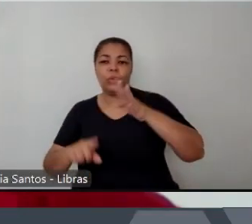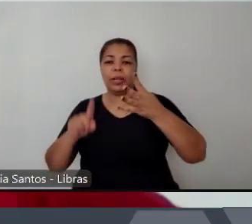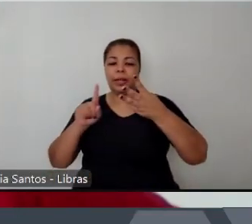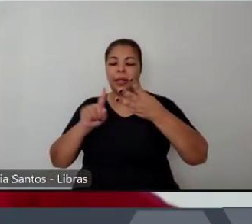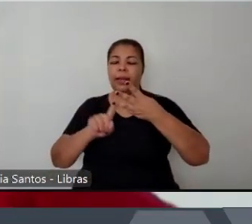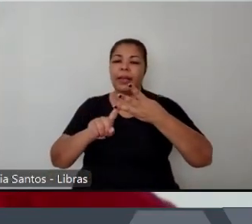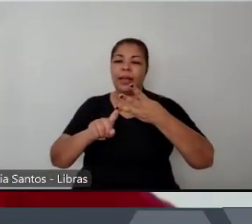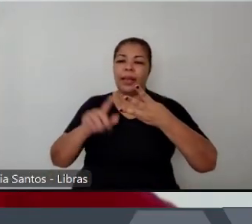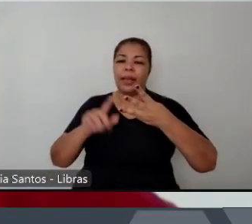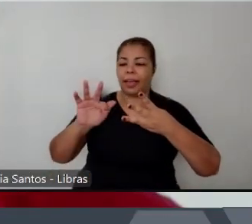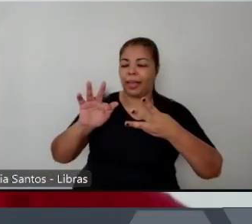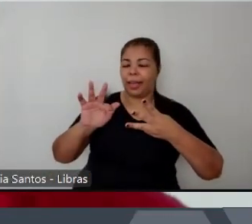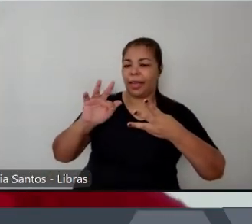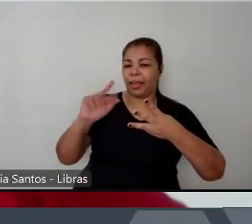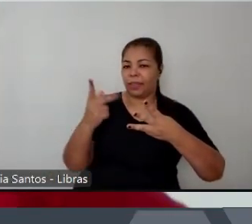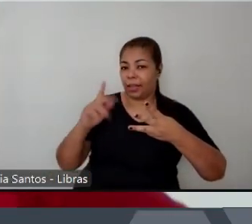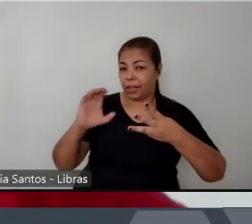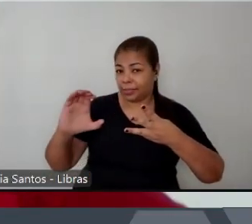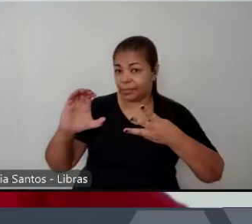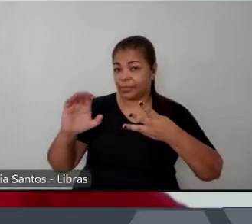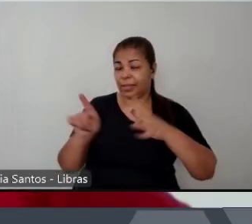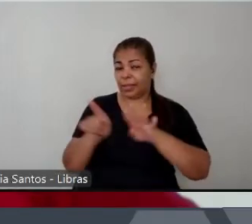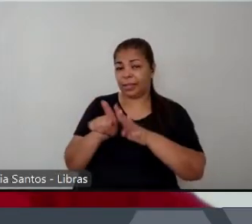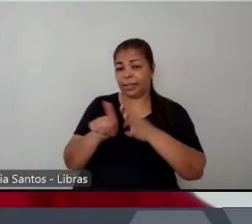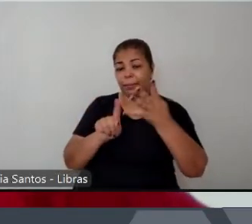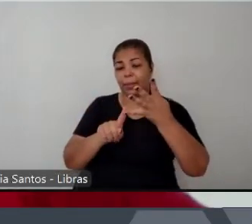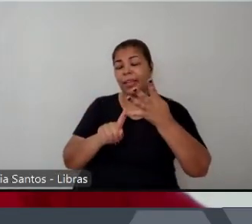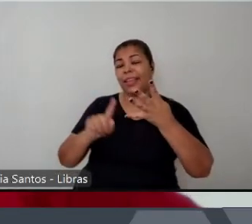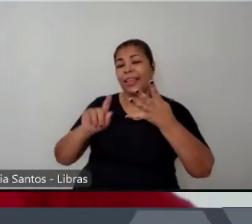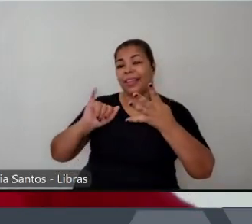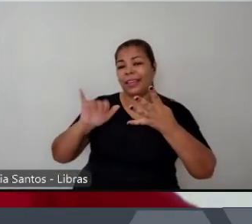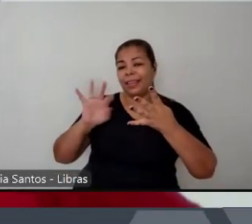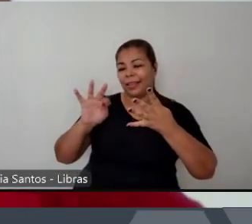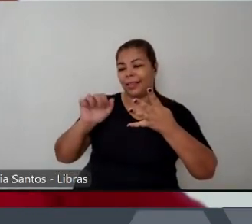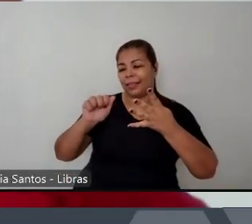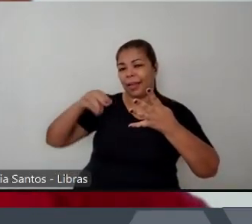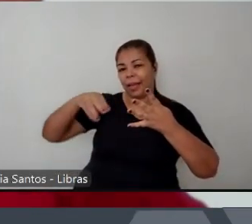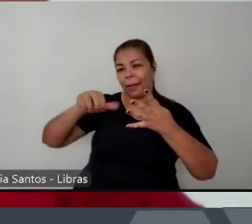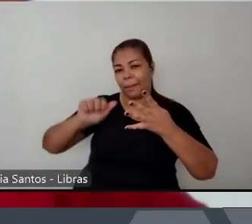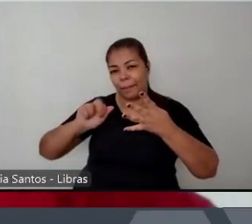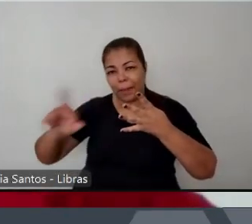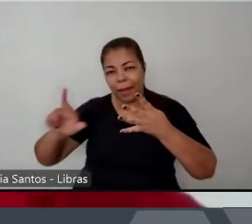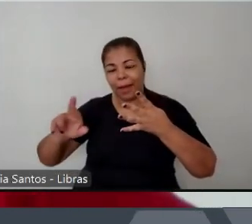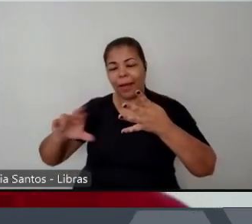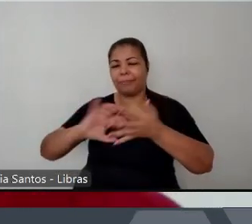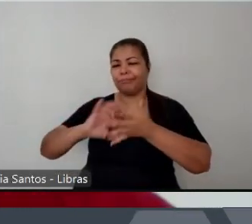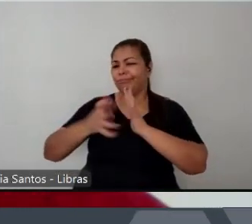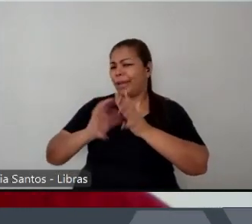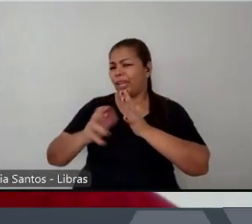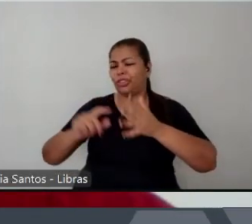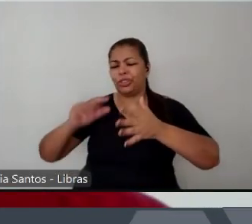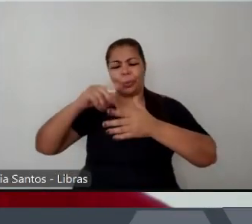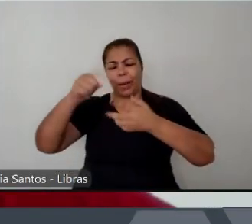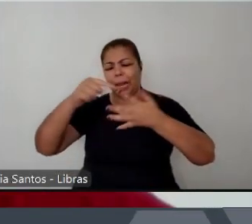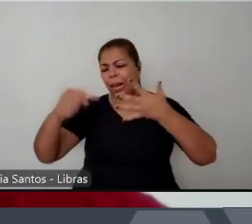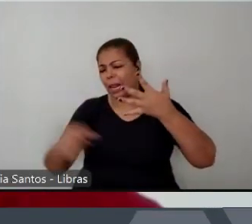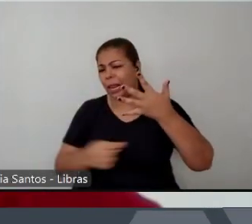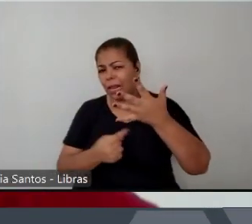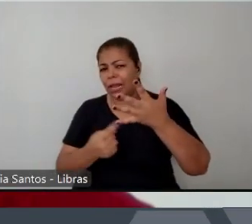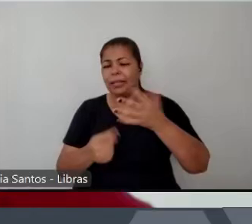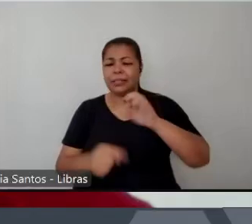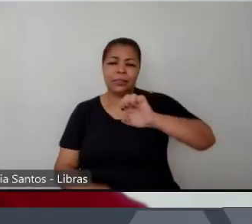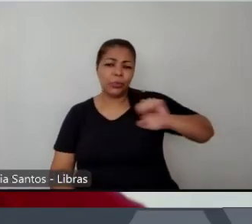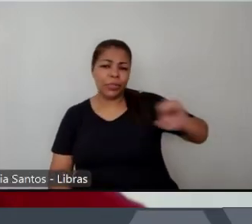Itamar etc são partidos social-democrata trabalhista de esquerda um